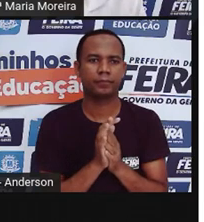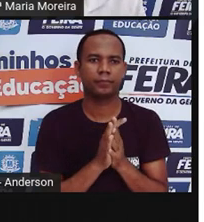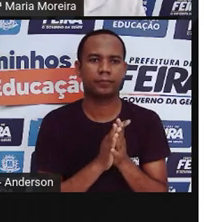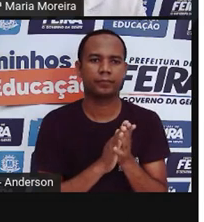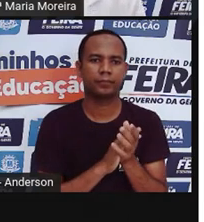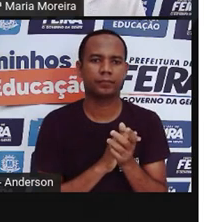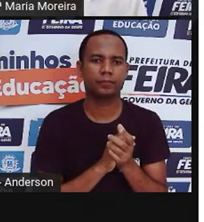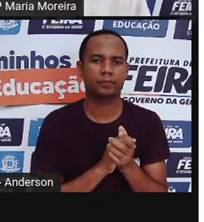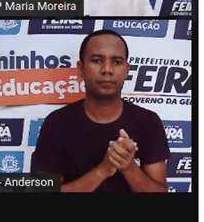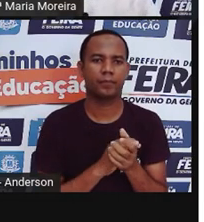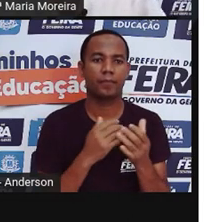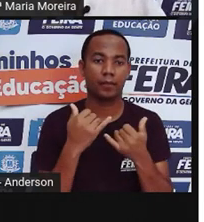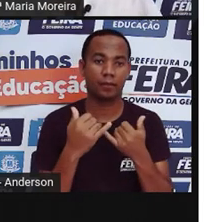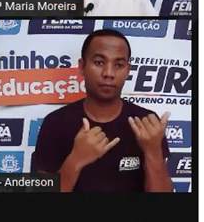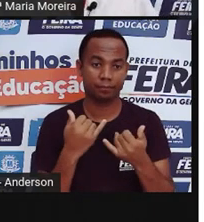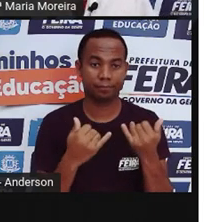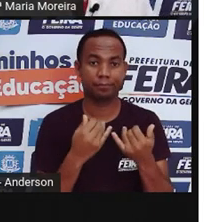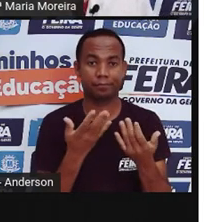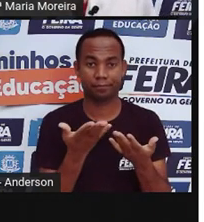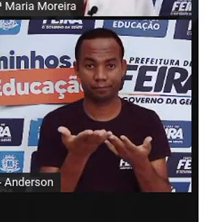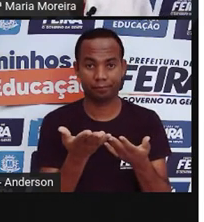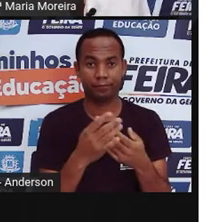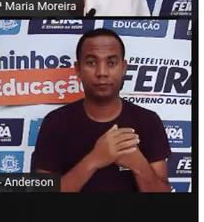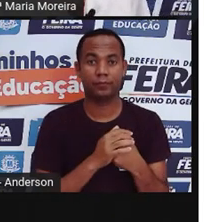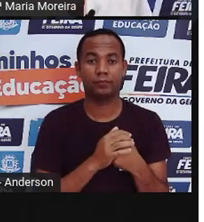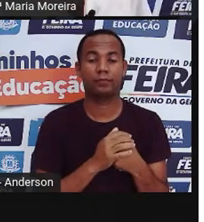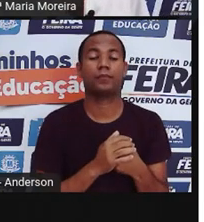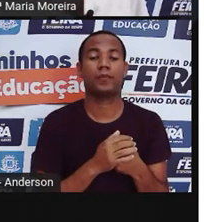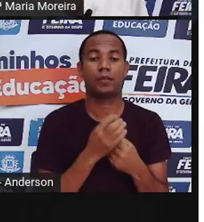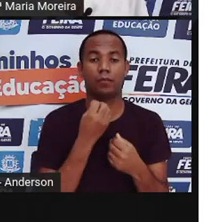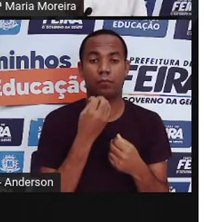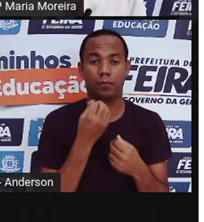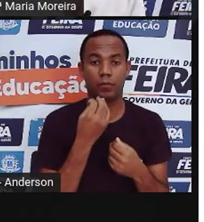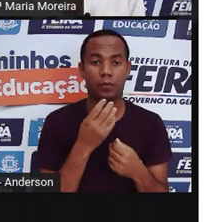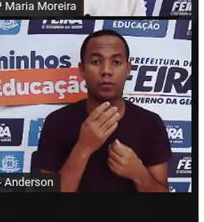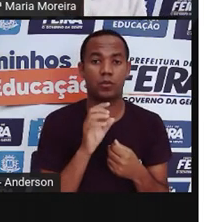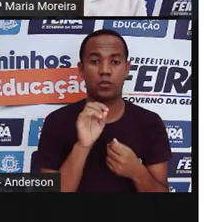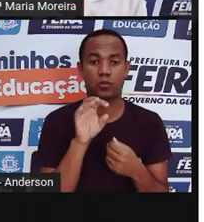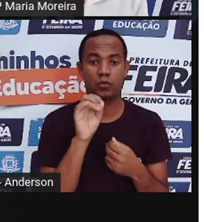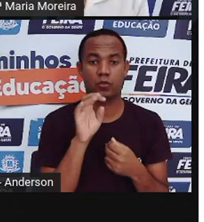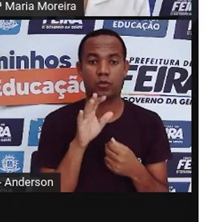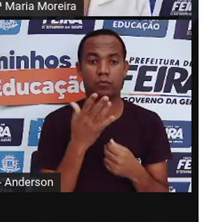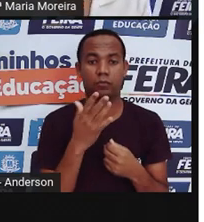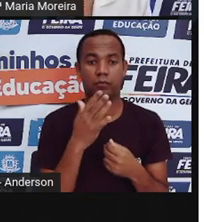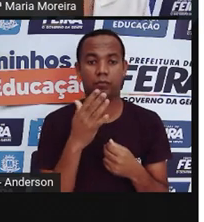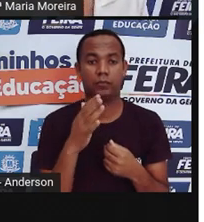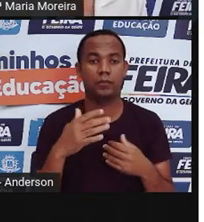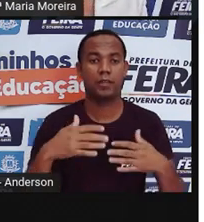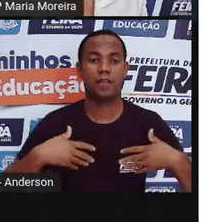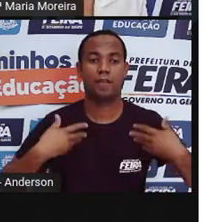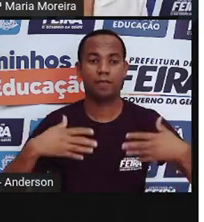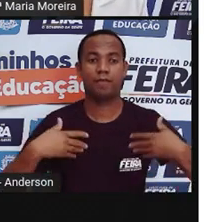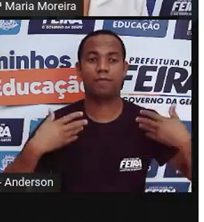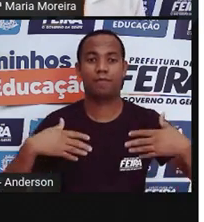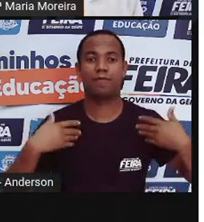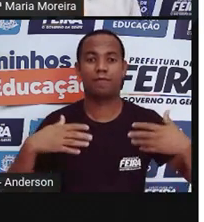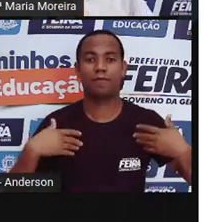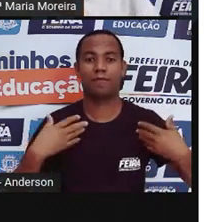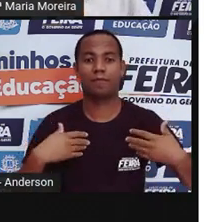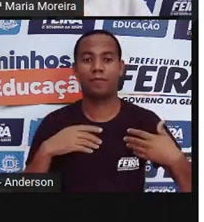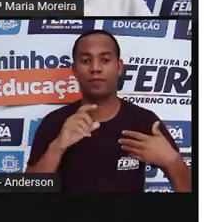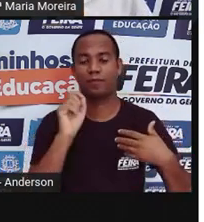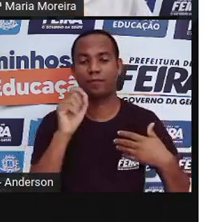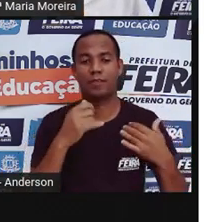Vamos lá. É claro, né, que a brincadeira não ficará mais ou menos divertida em função do